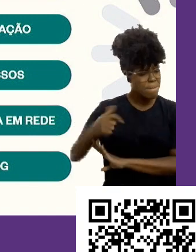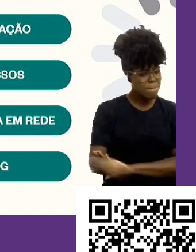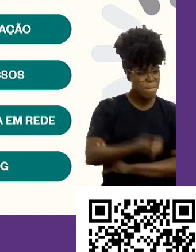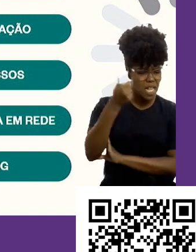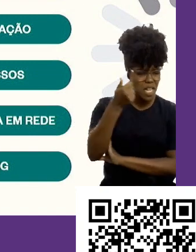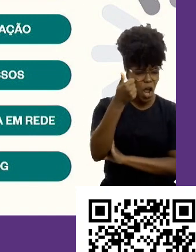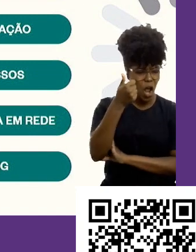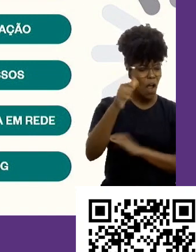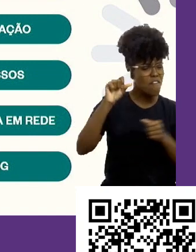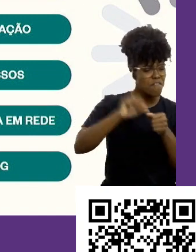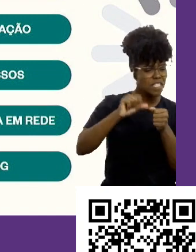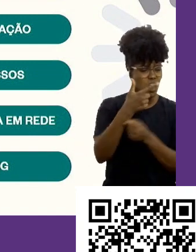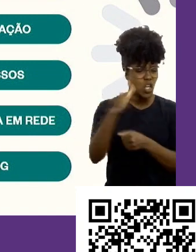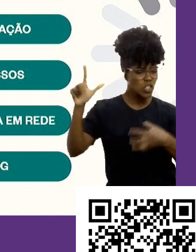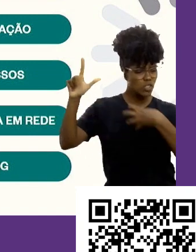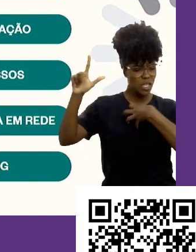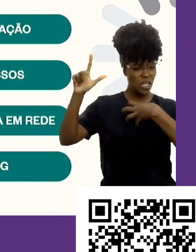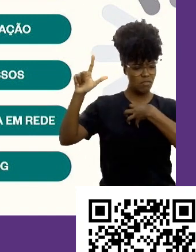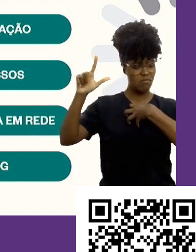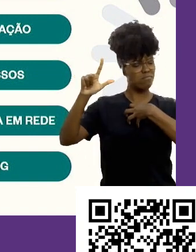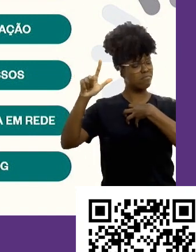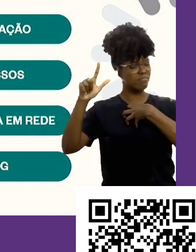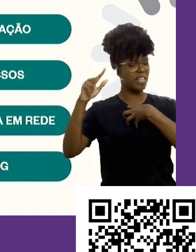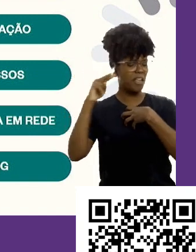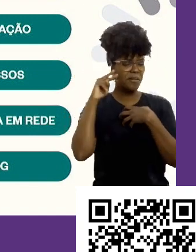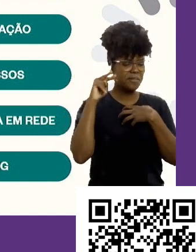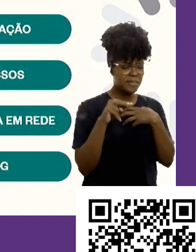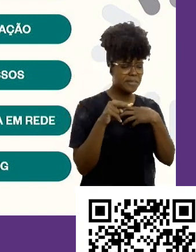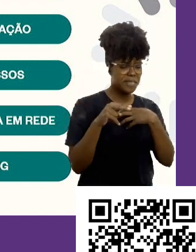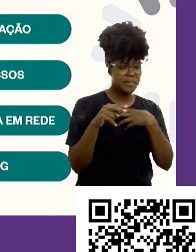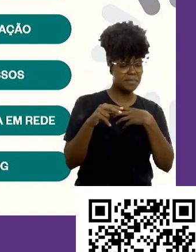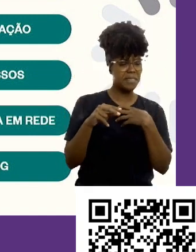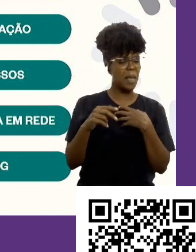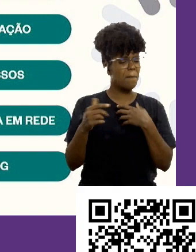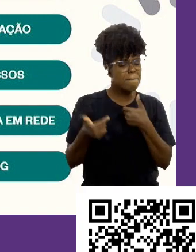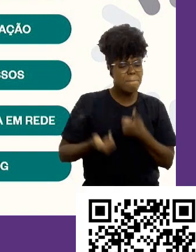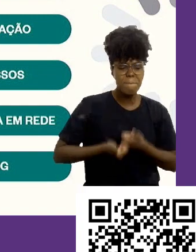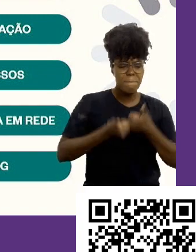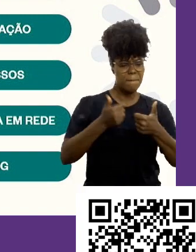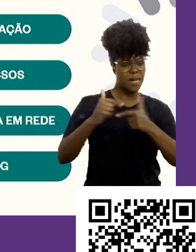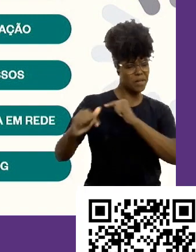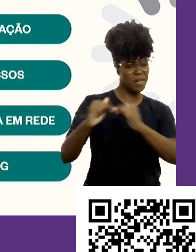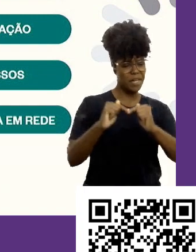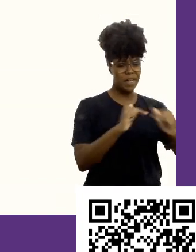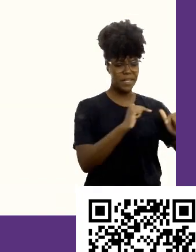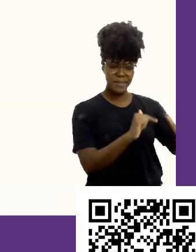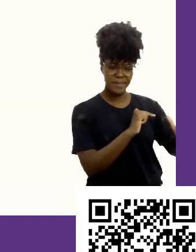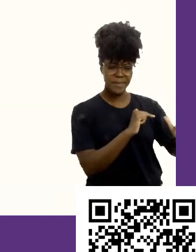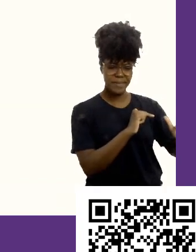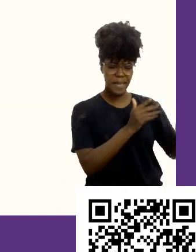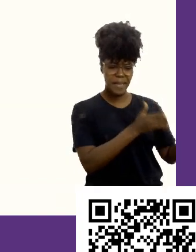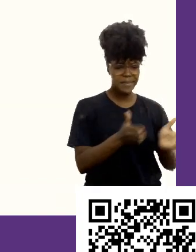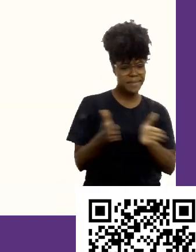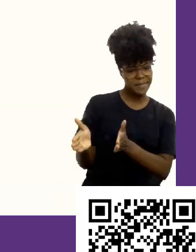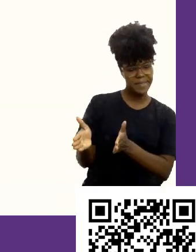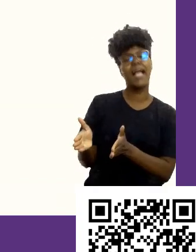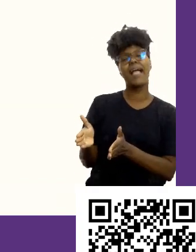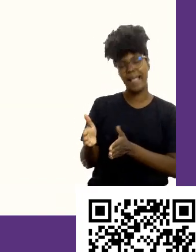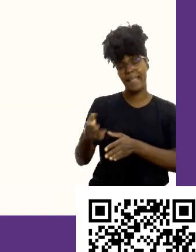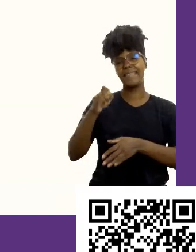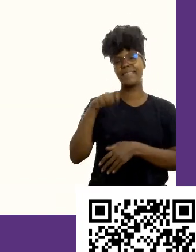Como que eu posso olhar para essas rotinas que eu cuido e melhorar elas? Esse é aí o profissional do futuro.